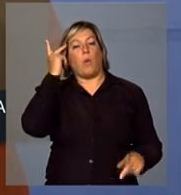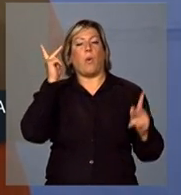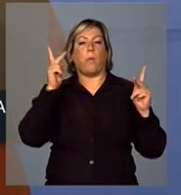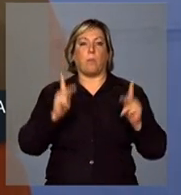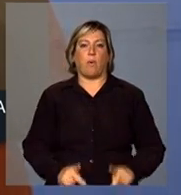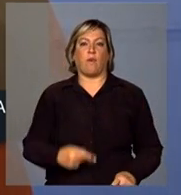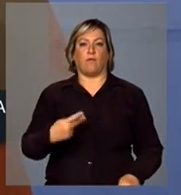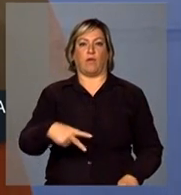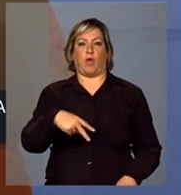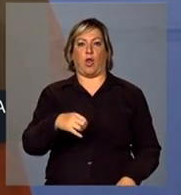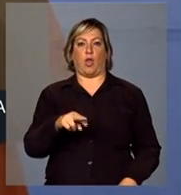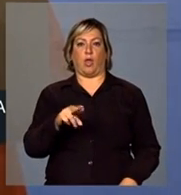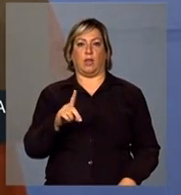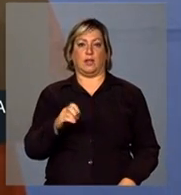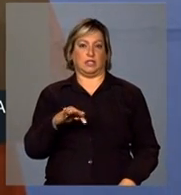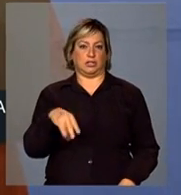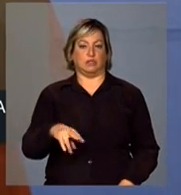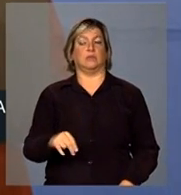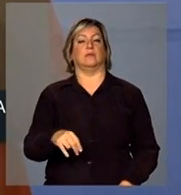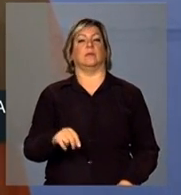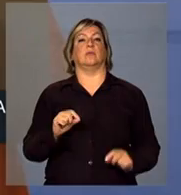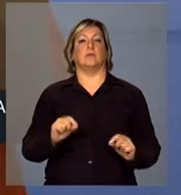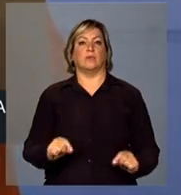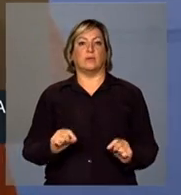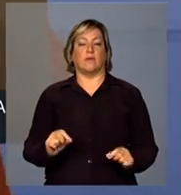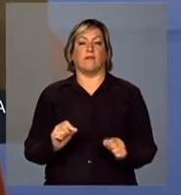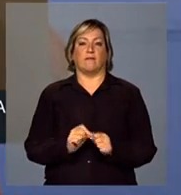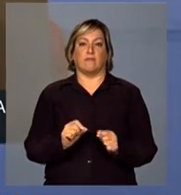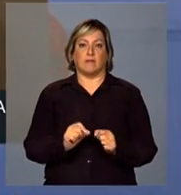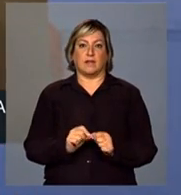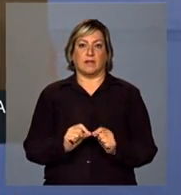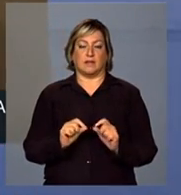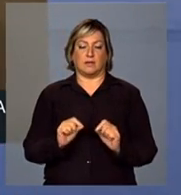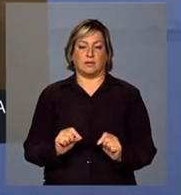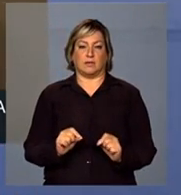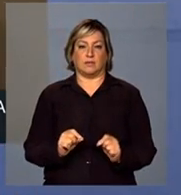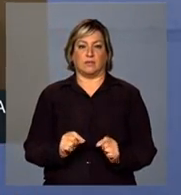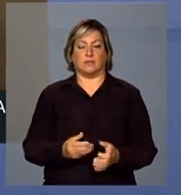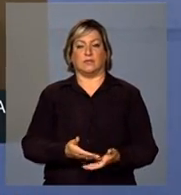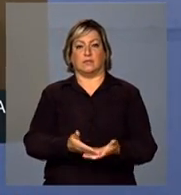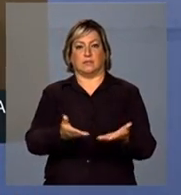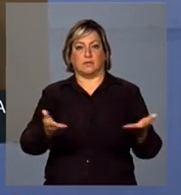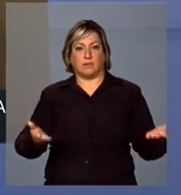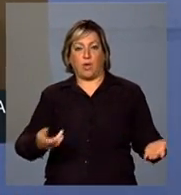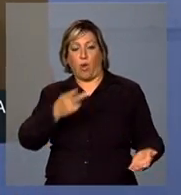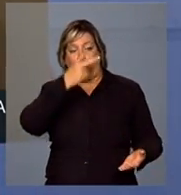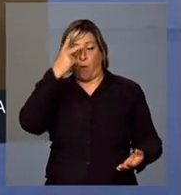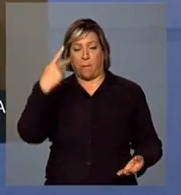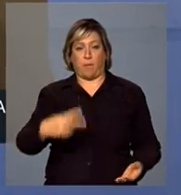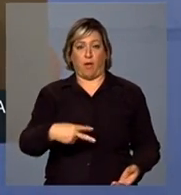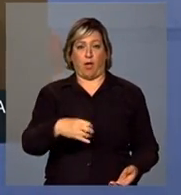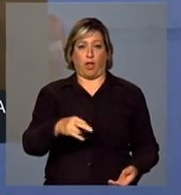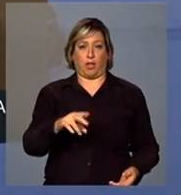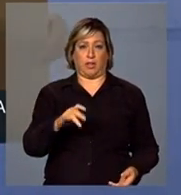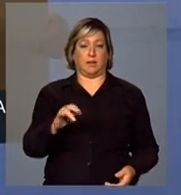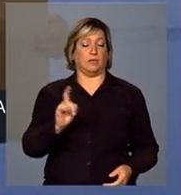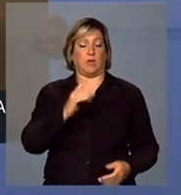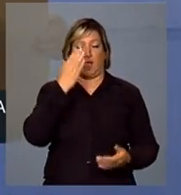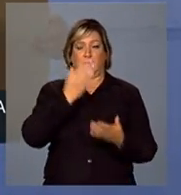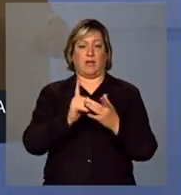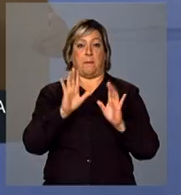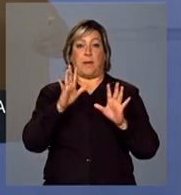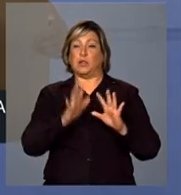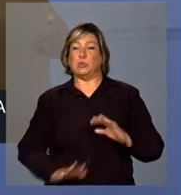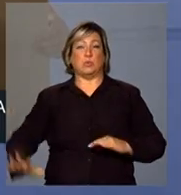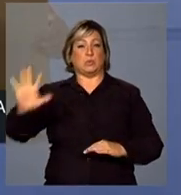foi levado a acreditar, ou melhor, até não acho que o povo nordestino acreditava, não, mas o resto do